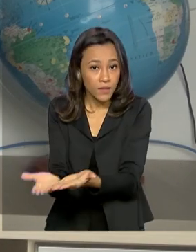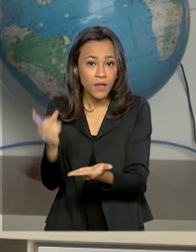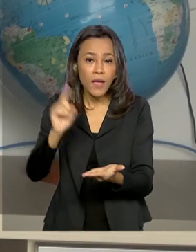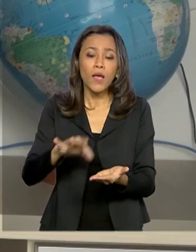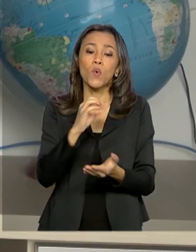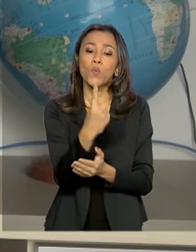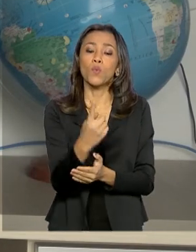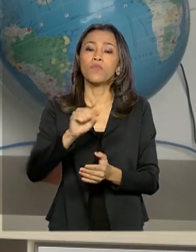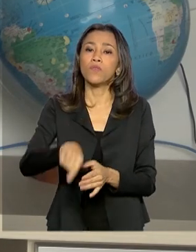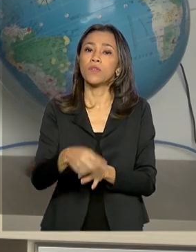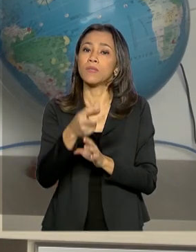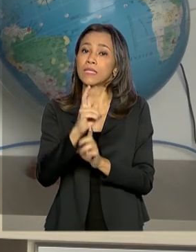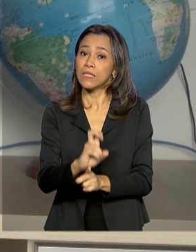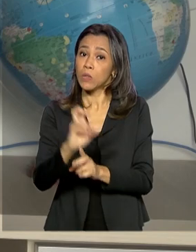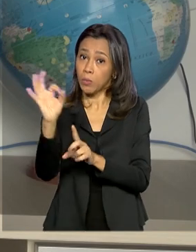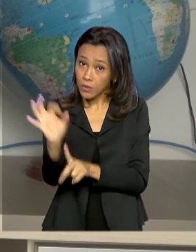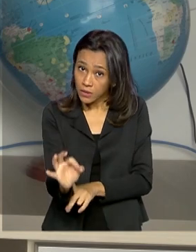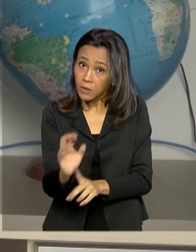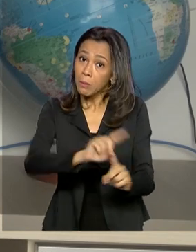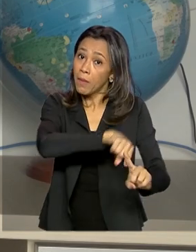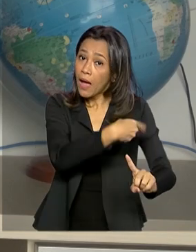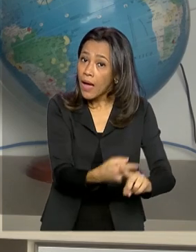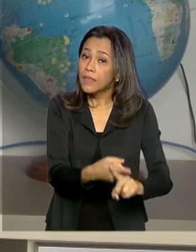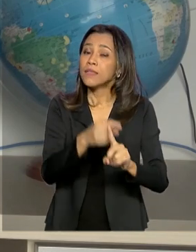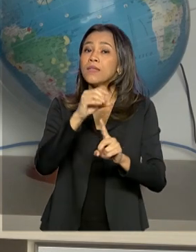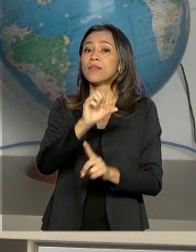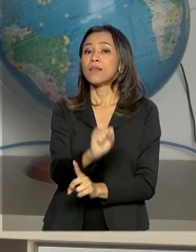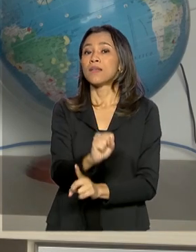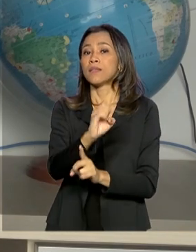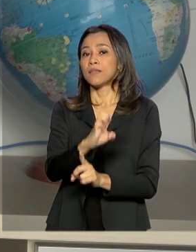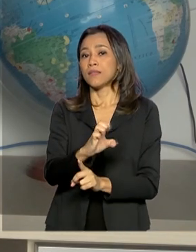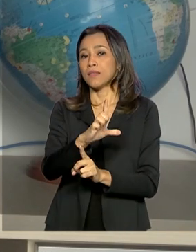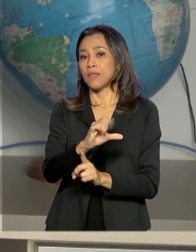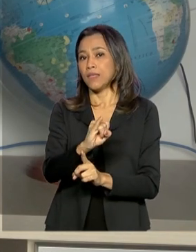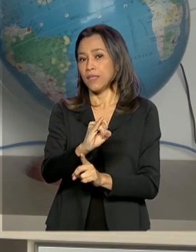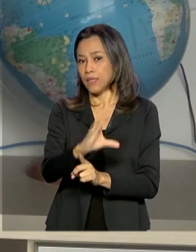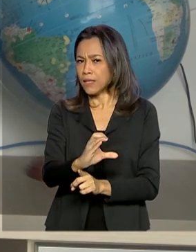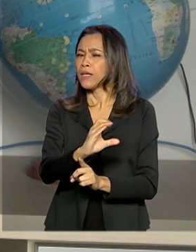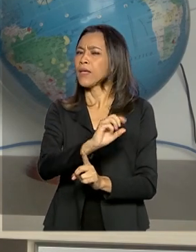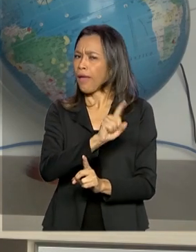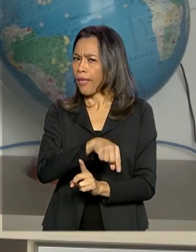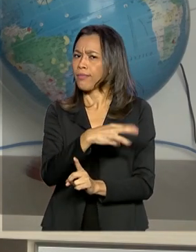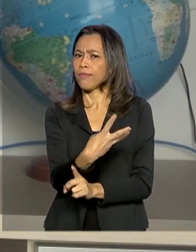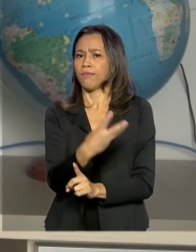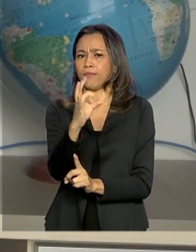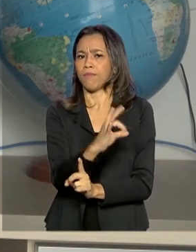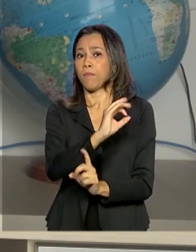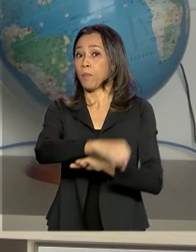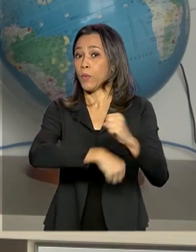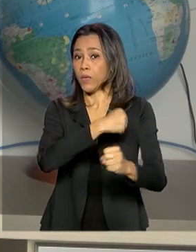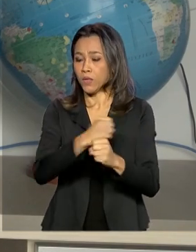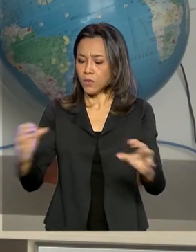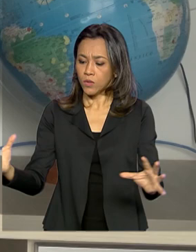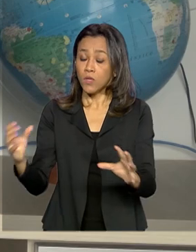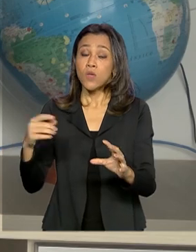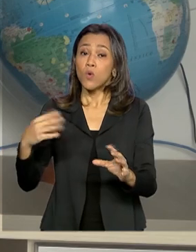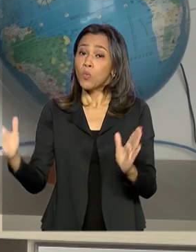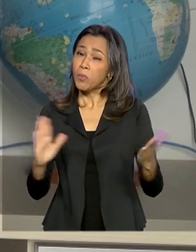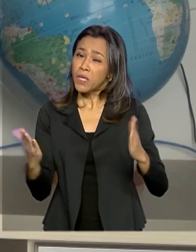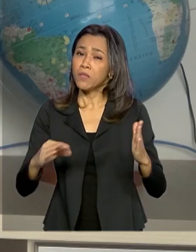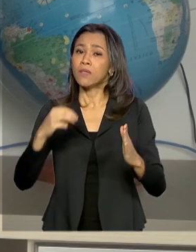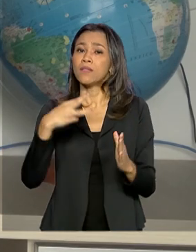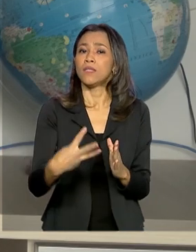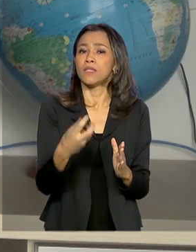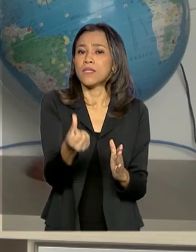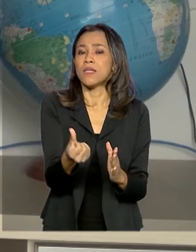,5%, mais a taxa Selic, que hoje está em 3% ao ano. O prazo de pagamento será de 36 meses,